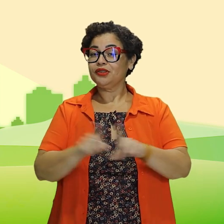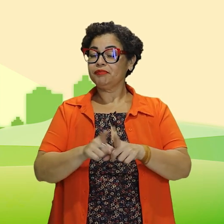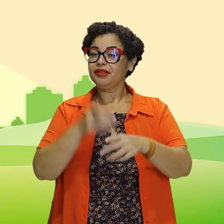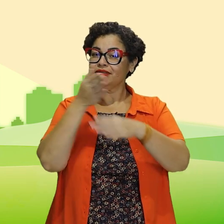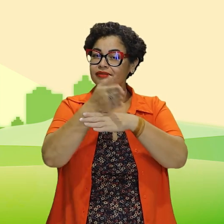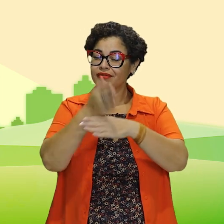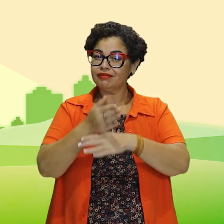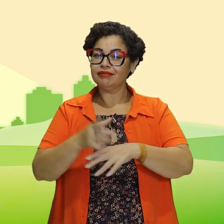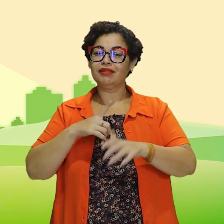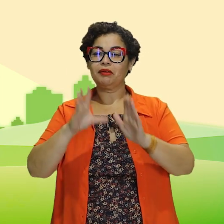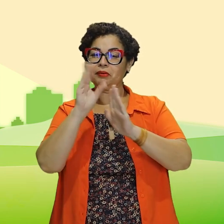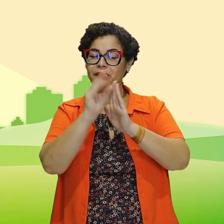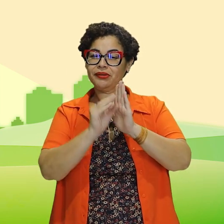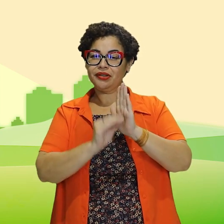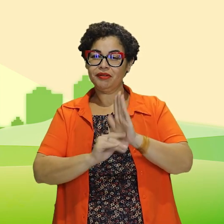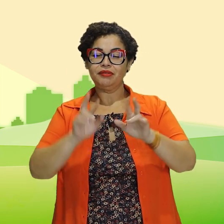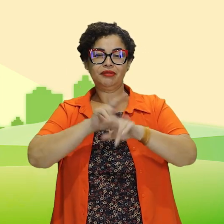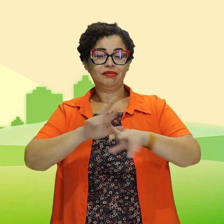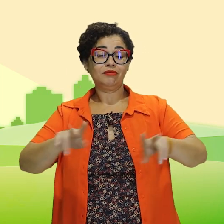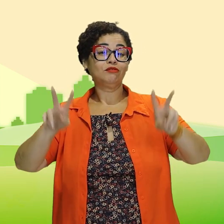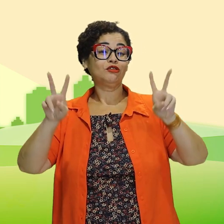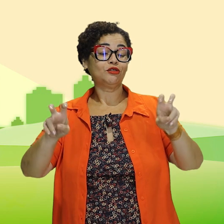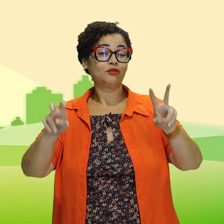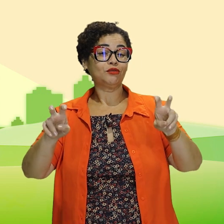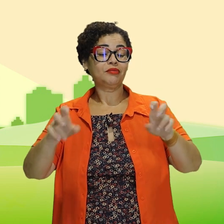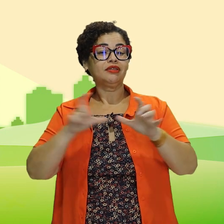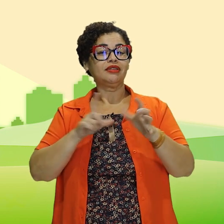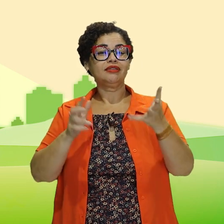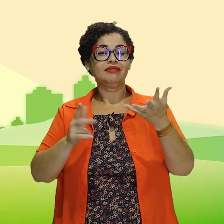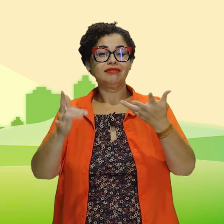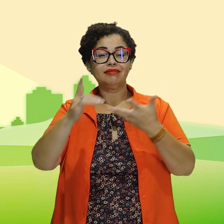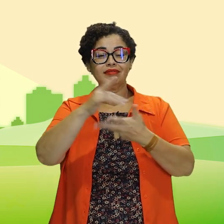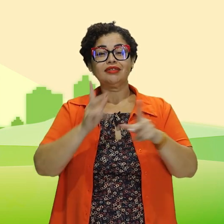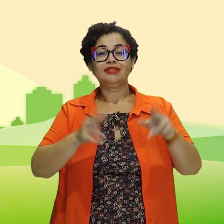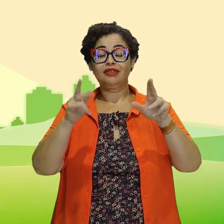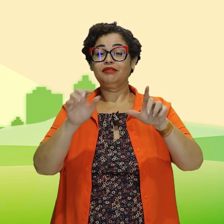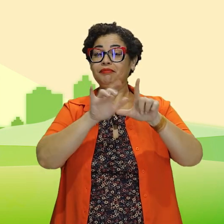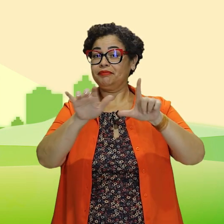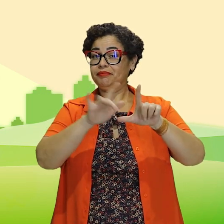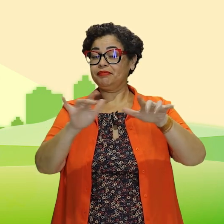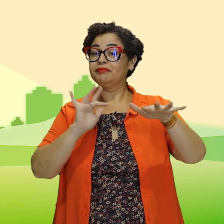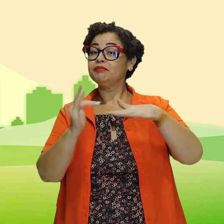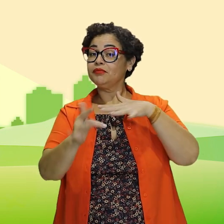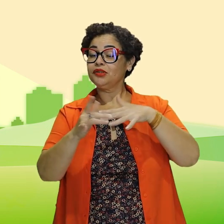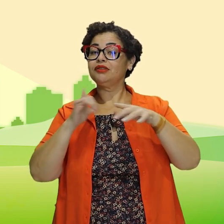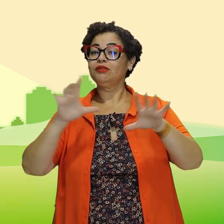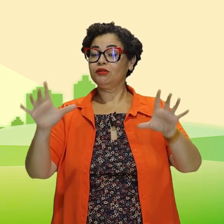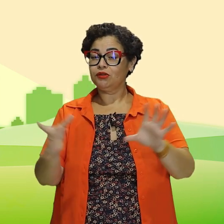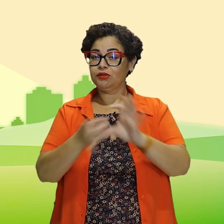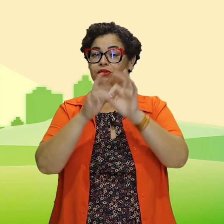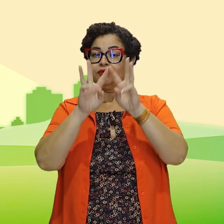Você também pode ter acesso aos nossos conteúdos sobre essa série lá na Mediateca do portal